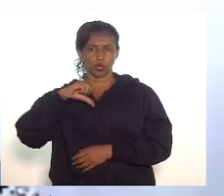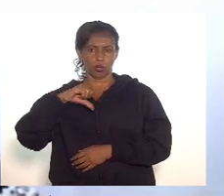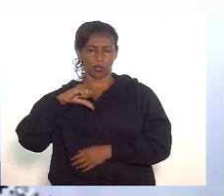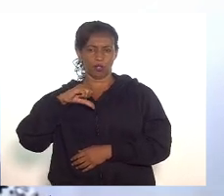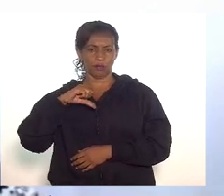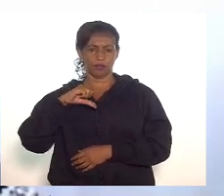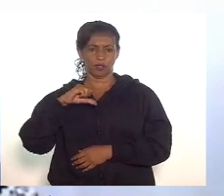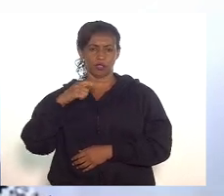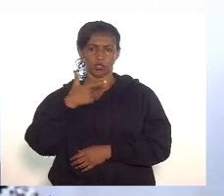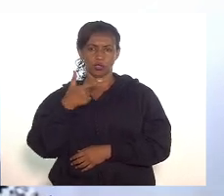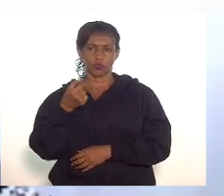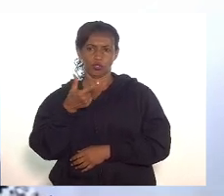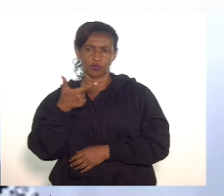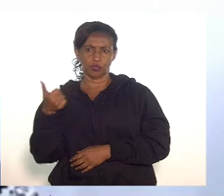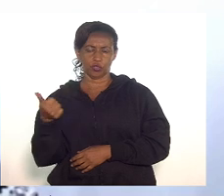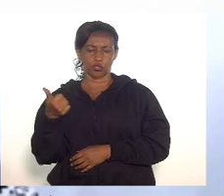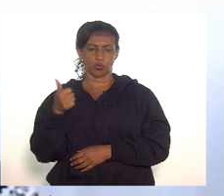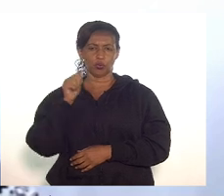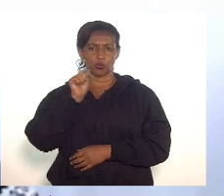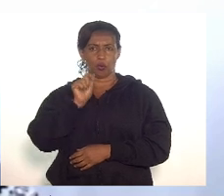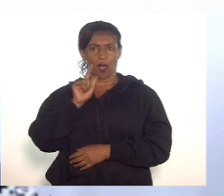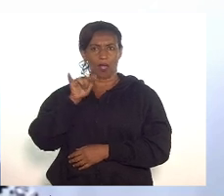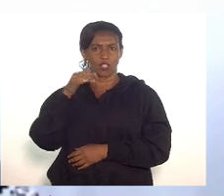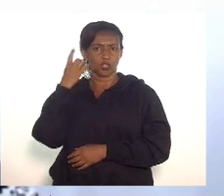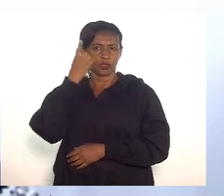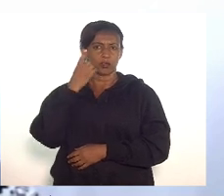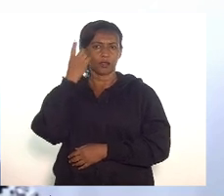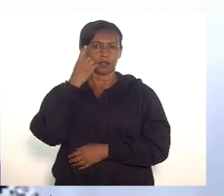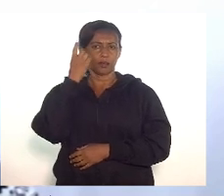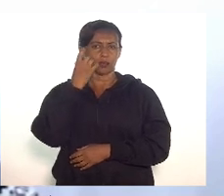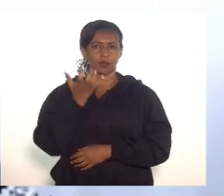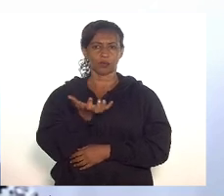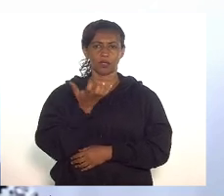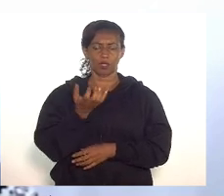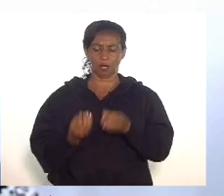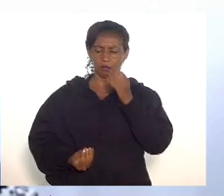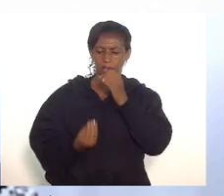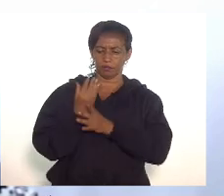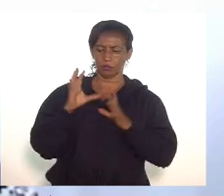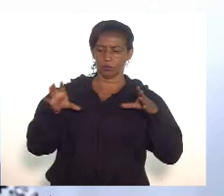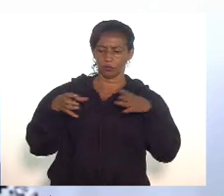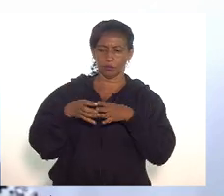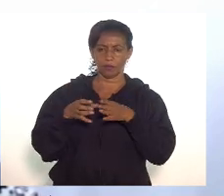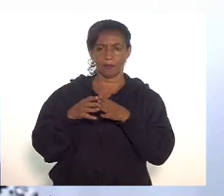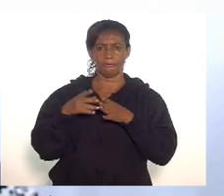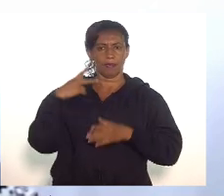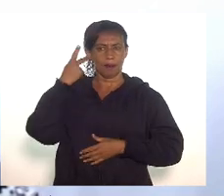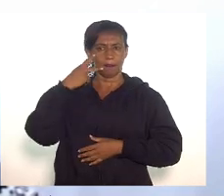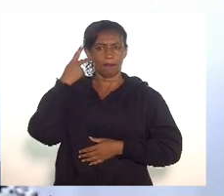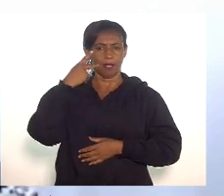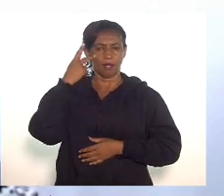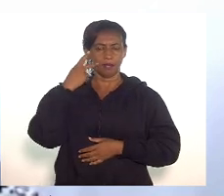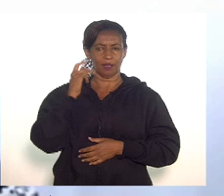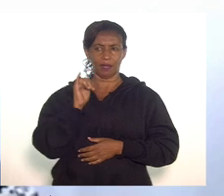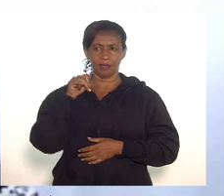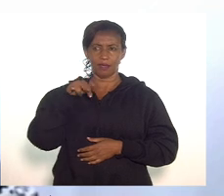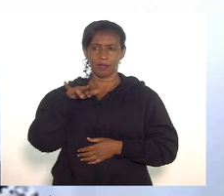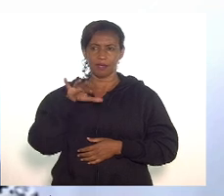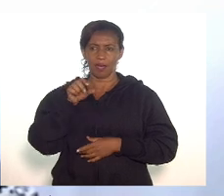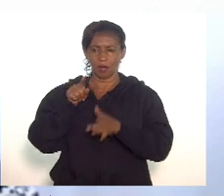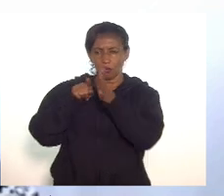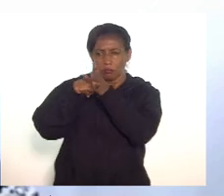de autoria do deputado Alexandre Knoploch, que requer a criação de comissão parlamentar de inquérito para